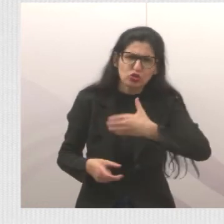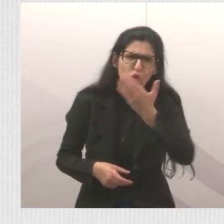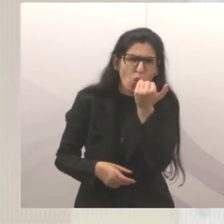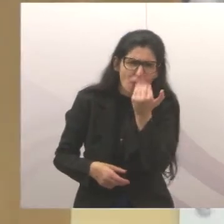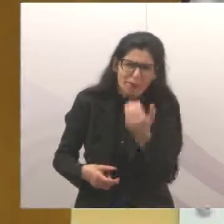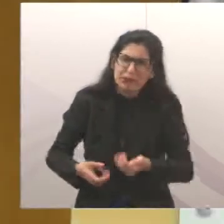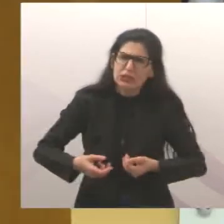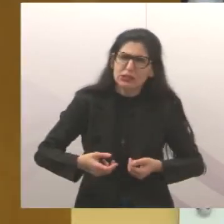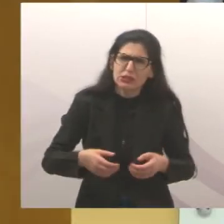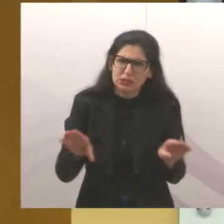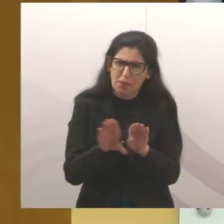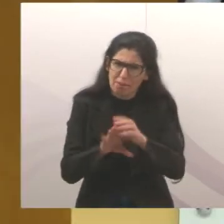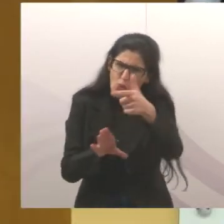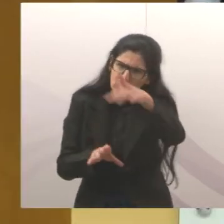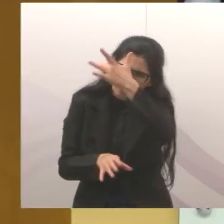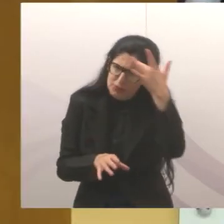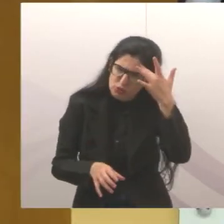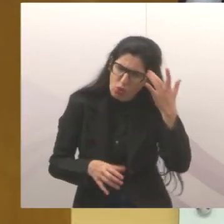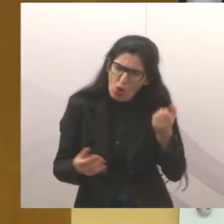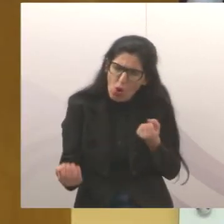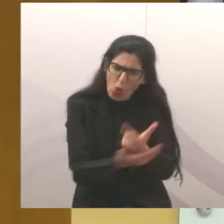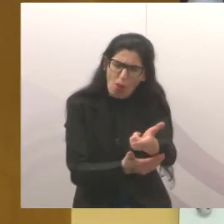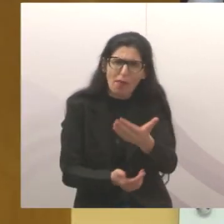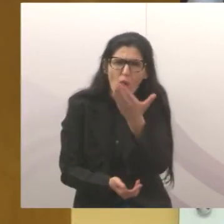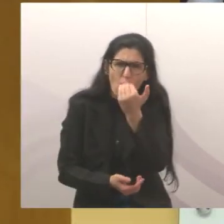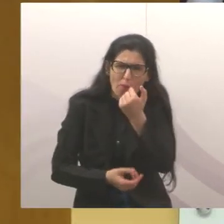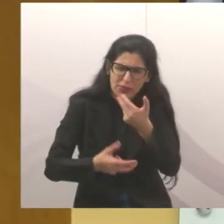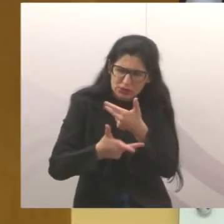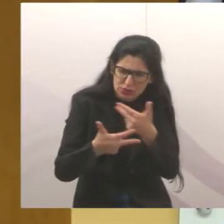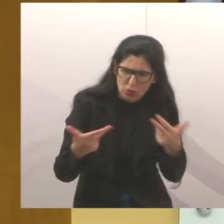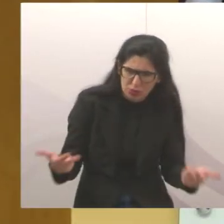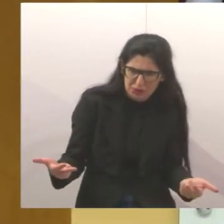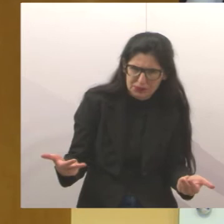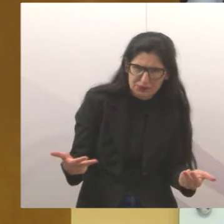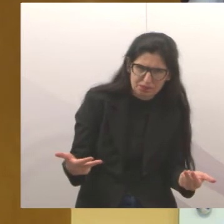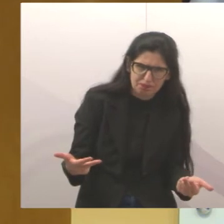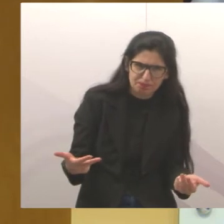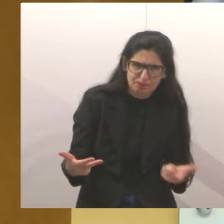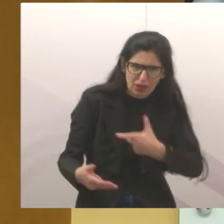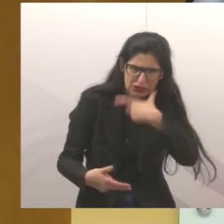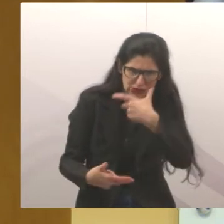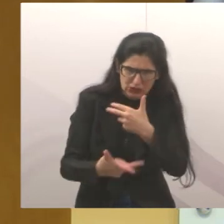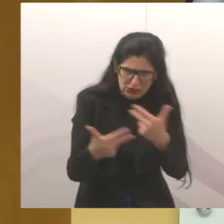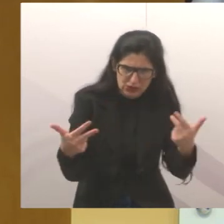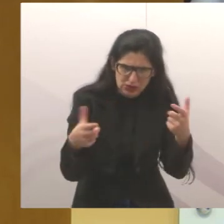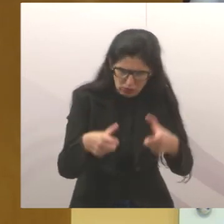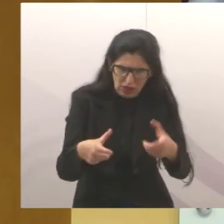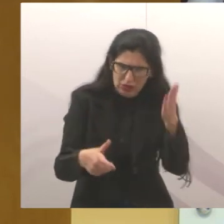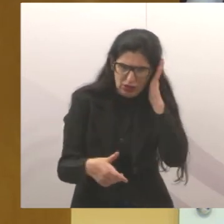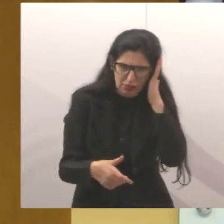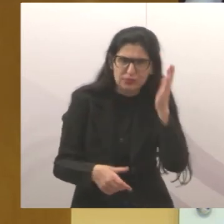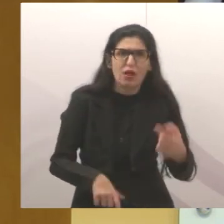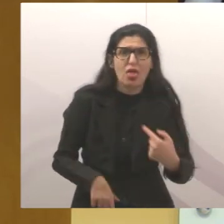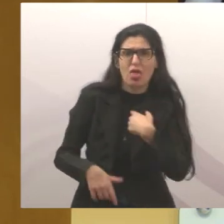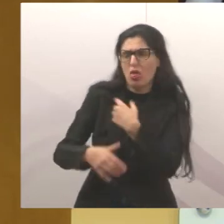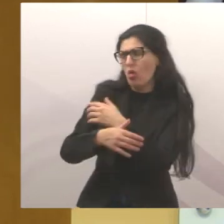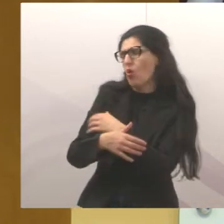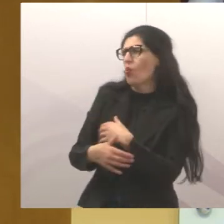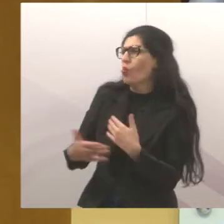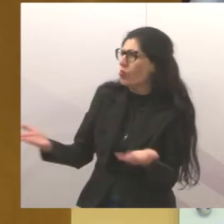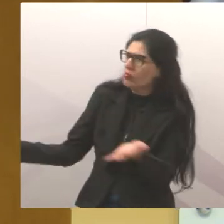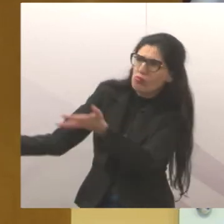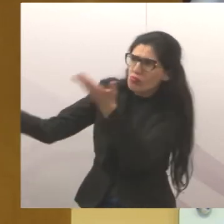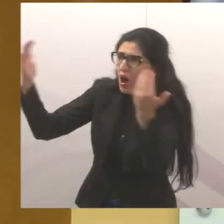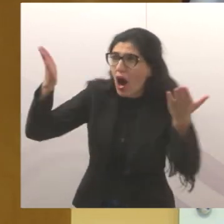Eu gostaria que o Parque Minha Lua, nós estamos esperando vocês de braços abertos, todo mundo que vai no Parque Minha Lua. Mas vai